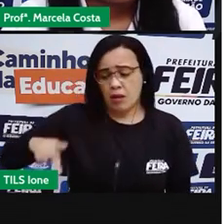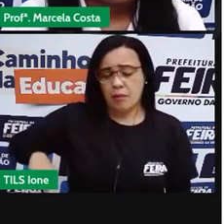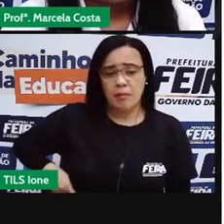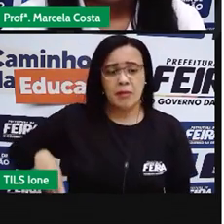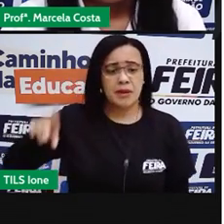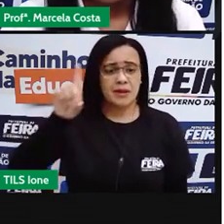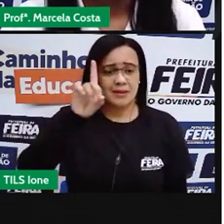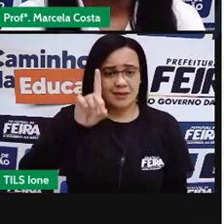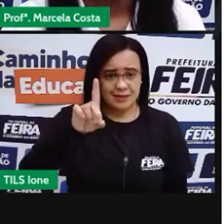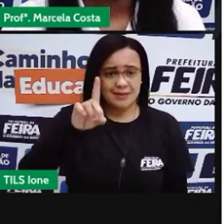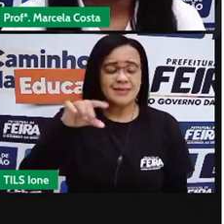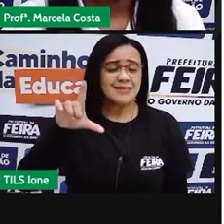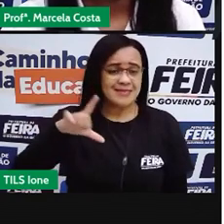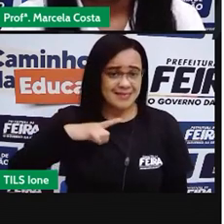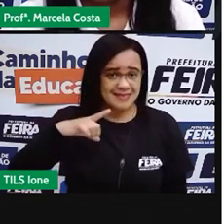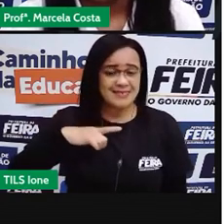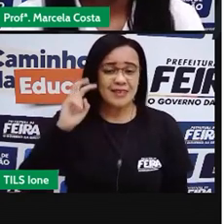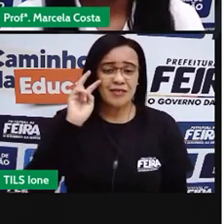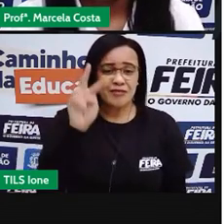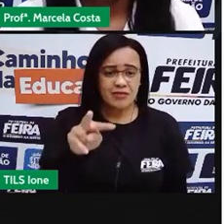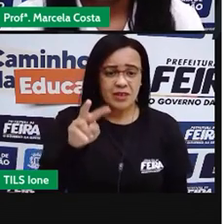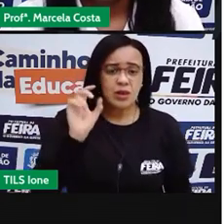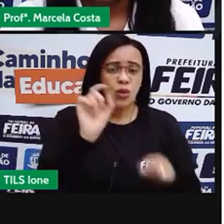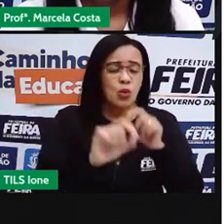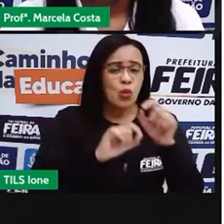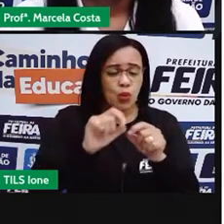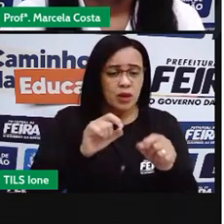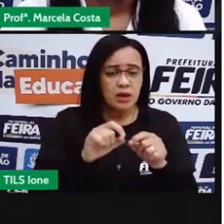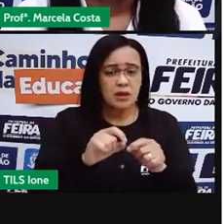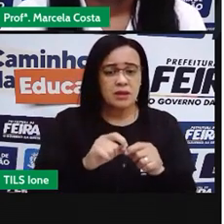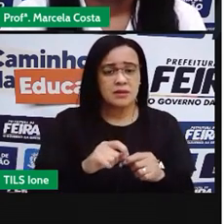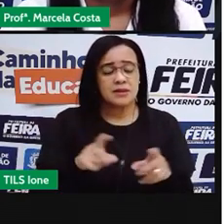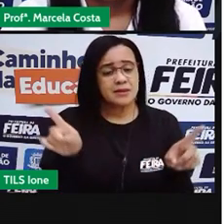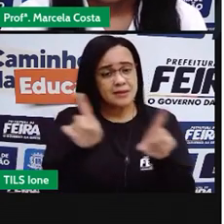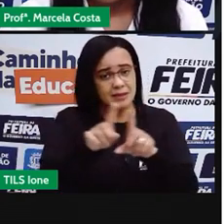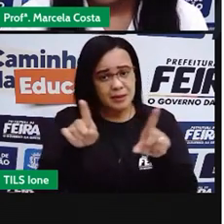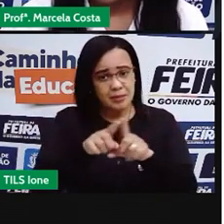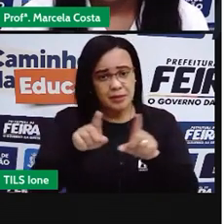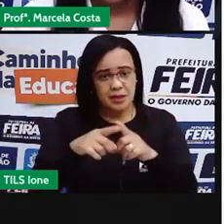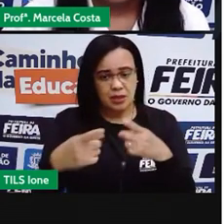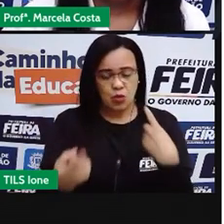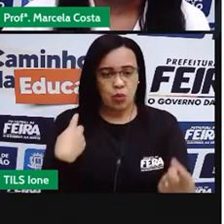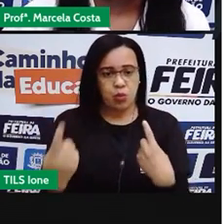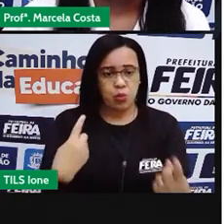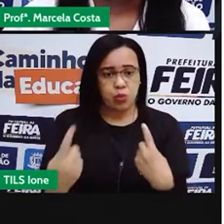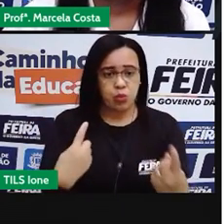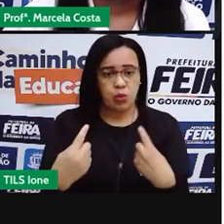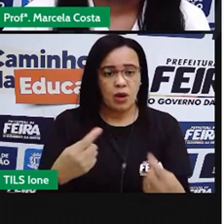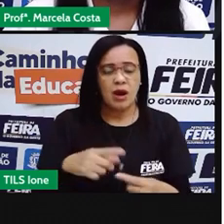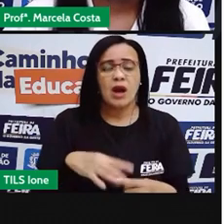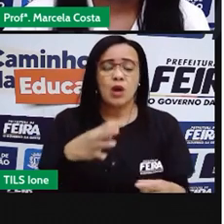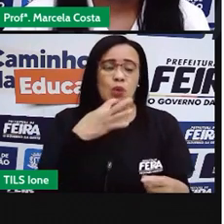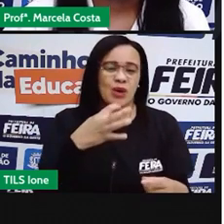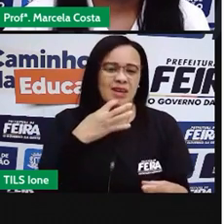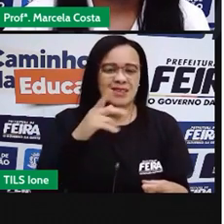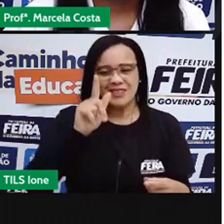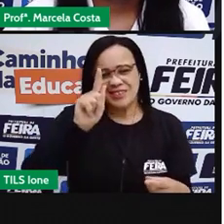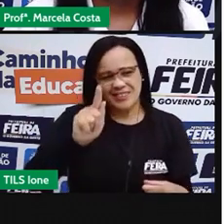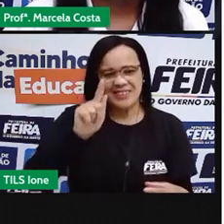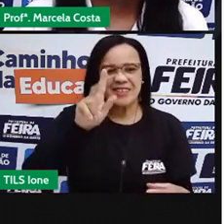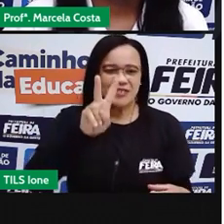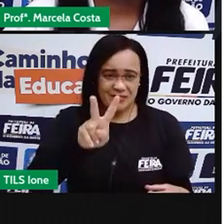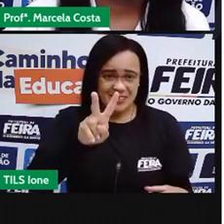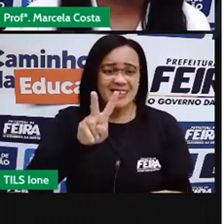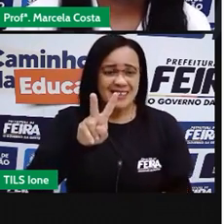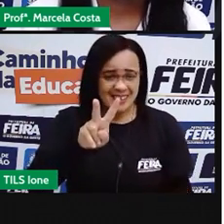azul, a gente vê a avenida Getúlio Vargas, que é uma das avenidas